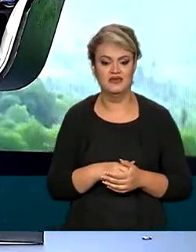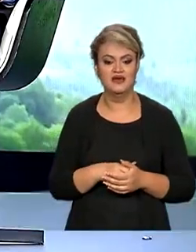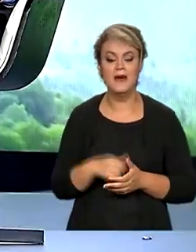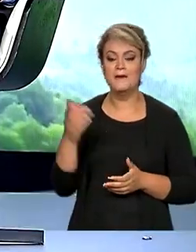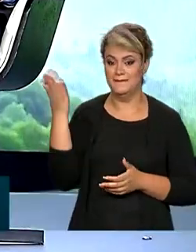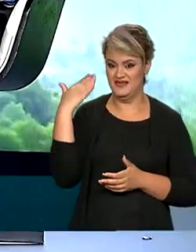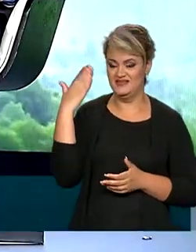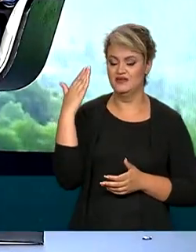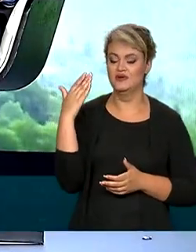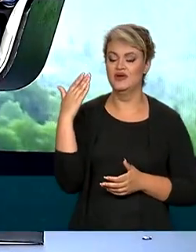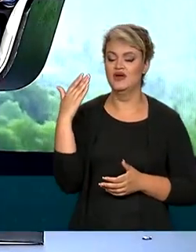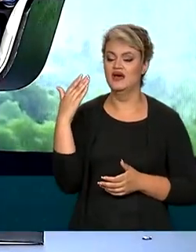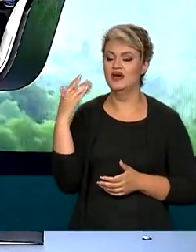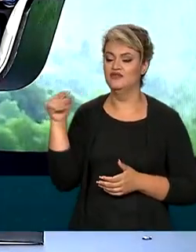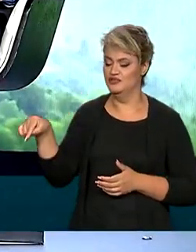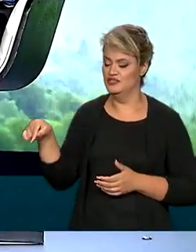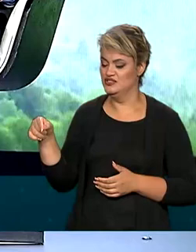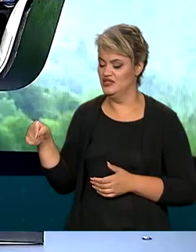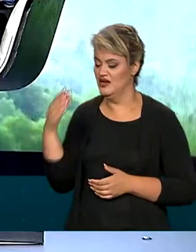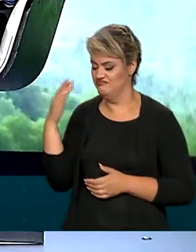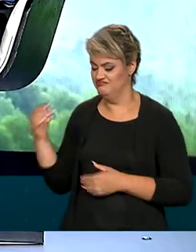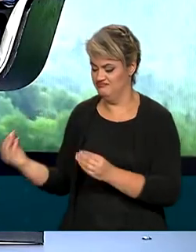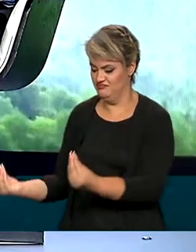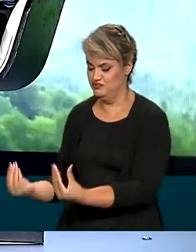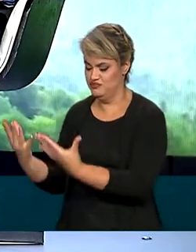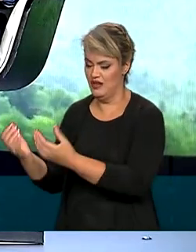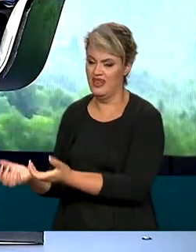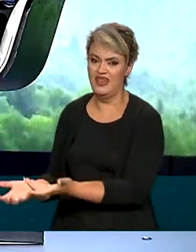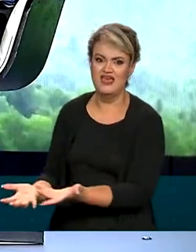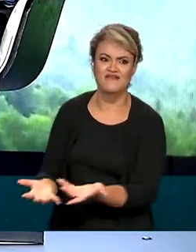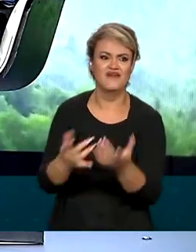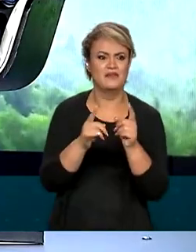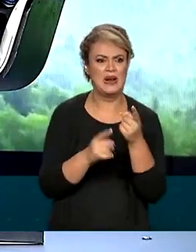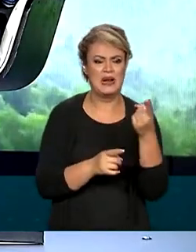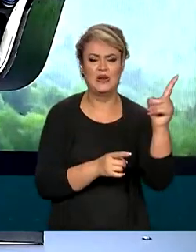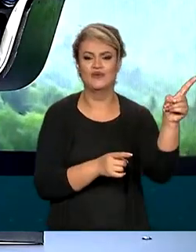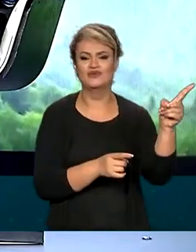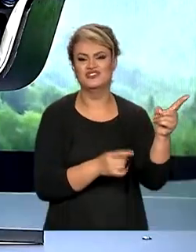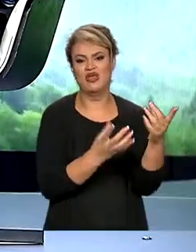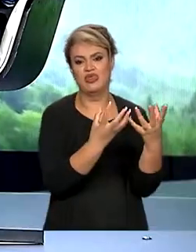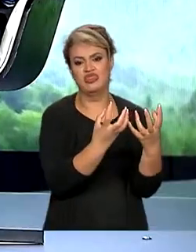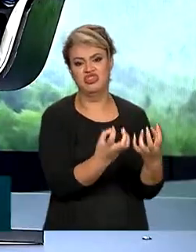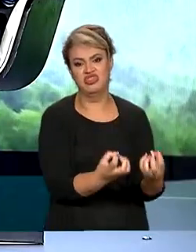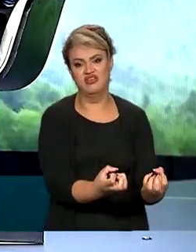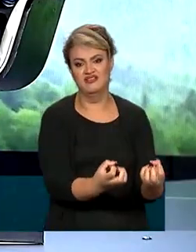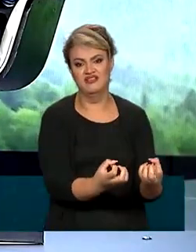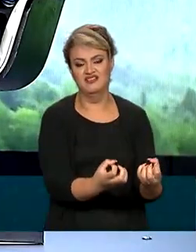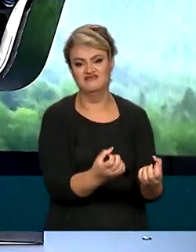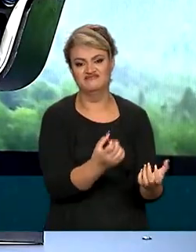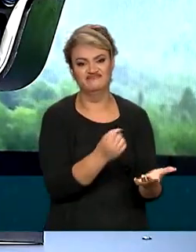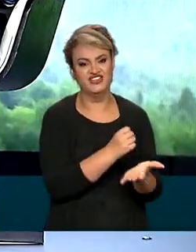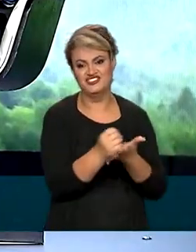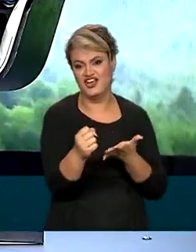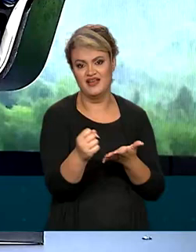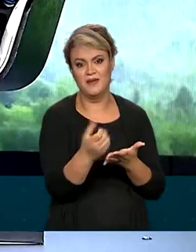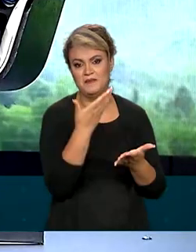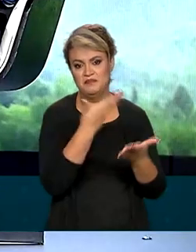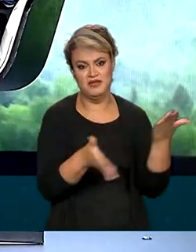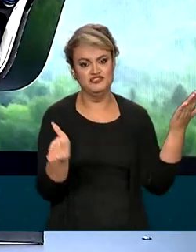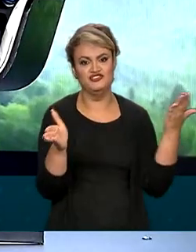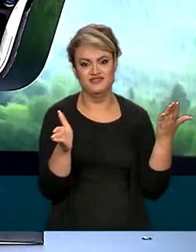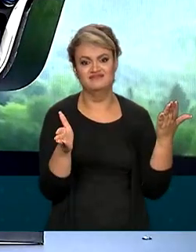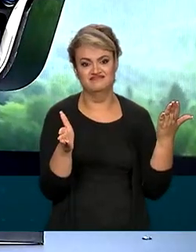esse alimento e tinha toda a perda do alimento, toda a emissão desse transporte e voltava esse alimento para o mesmo